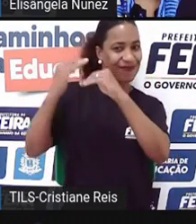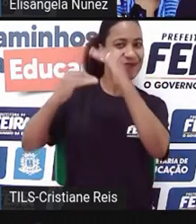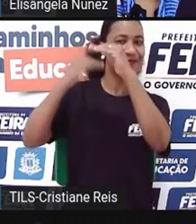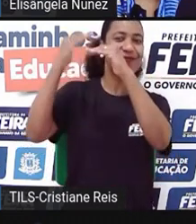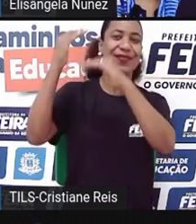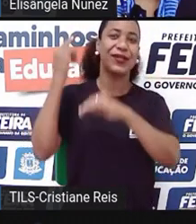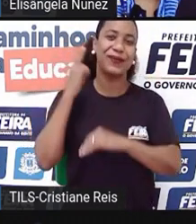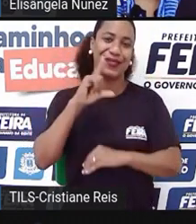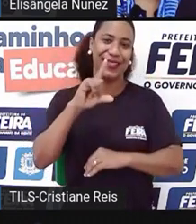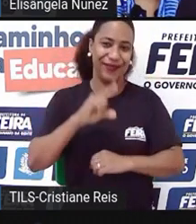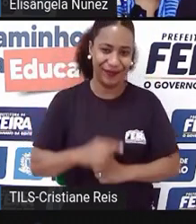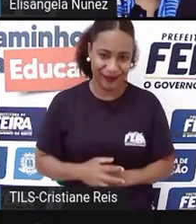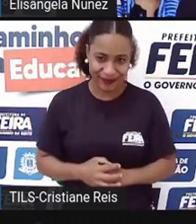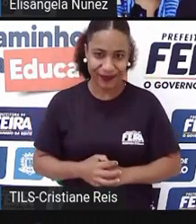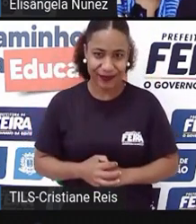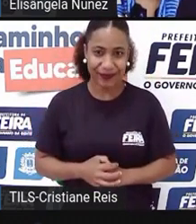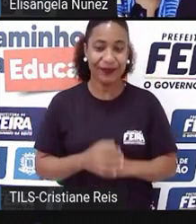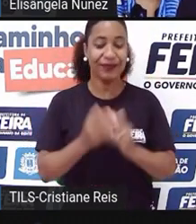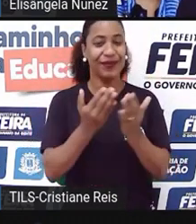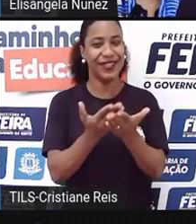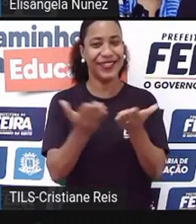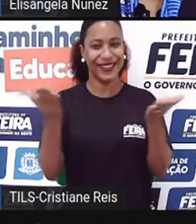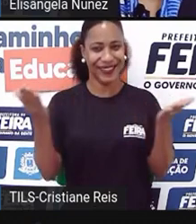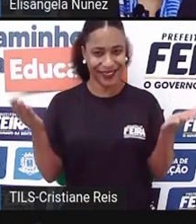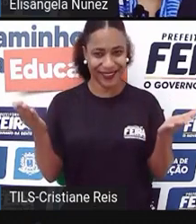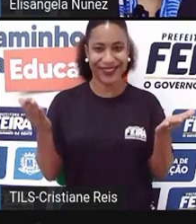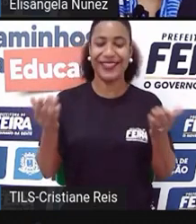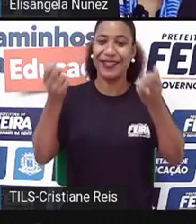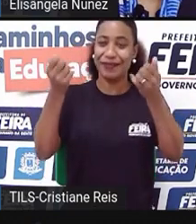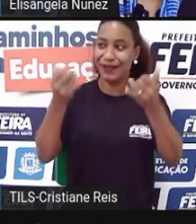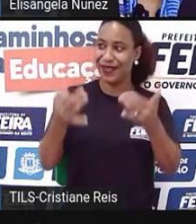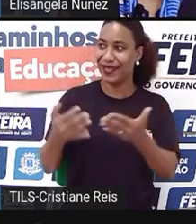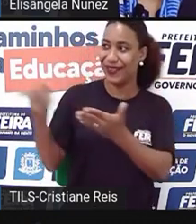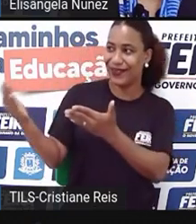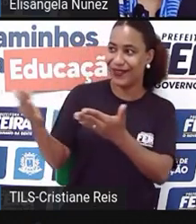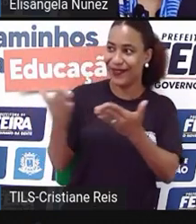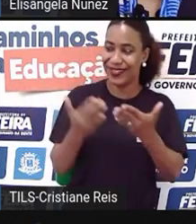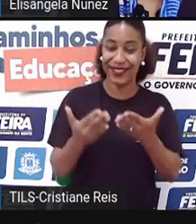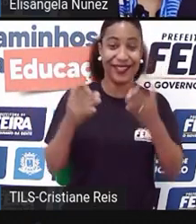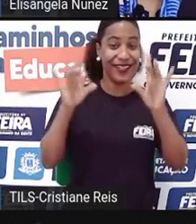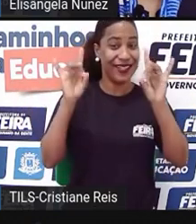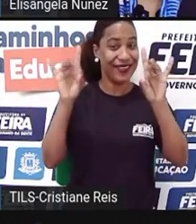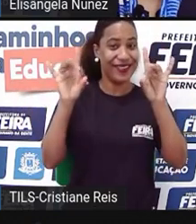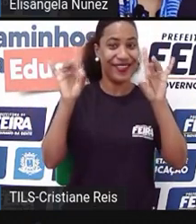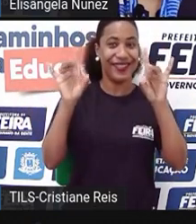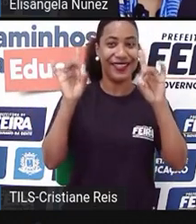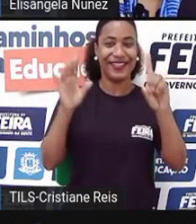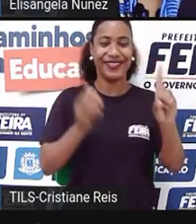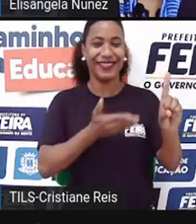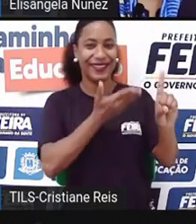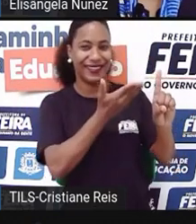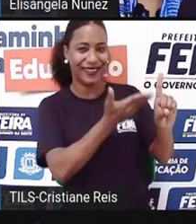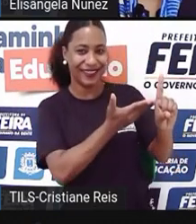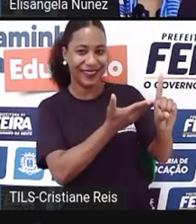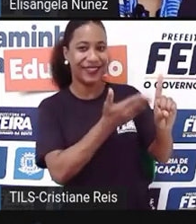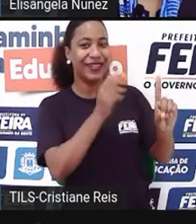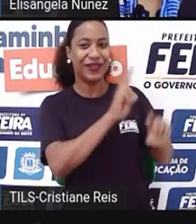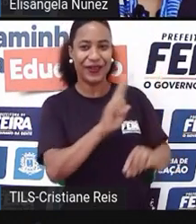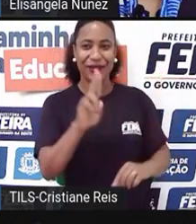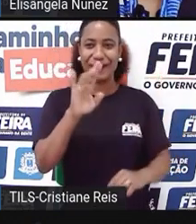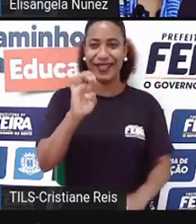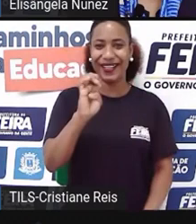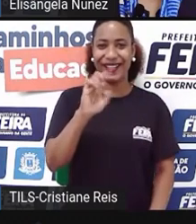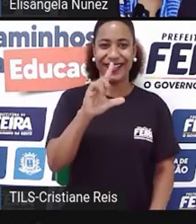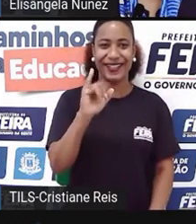empreender. Então, para conversar melhor sobre esse assunto, eu convidei uma especialista, que é Elisângela Nunes,